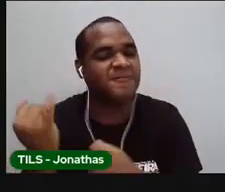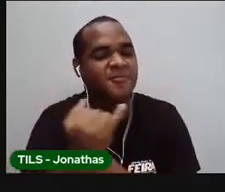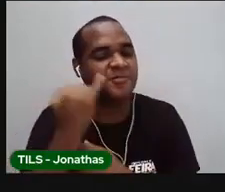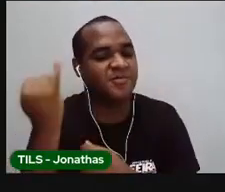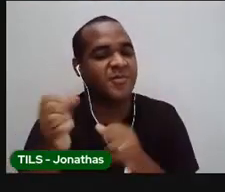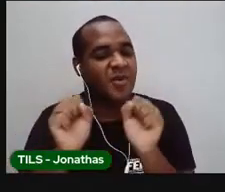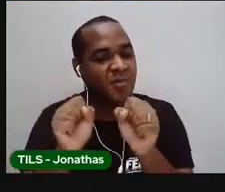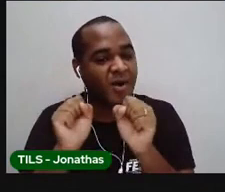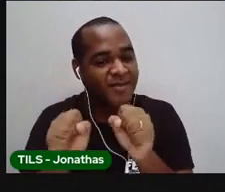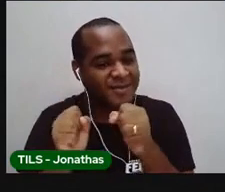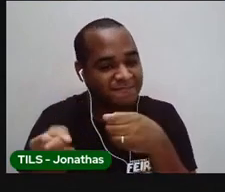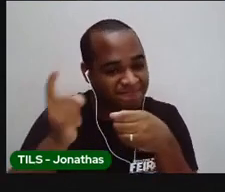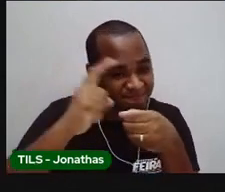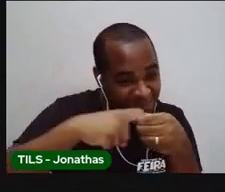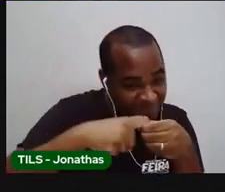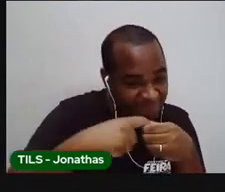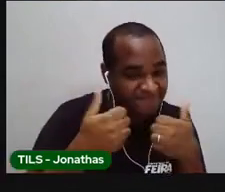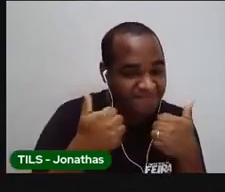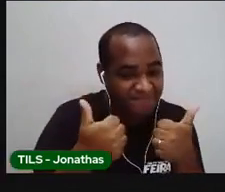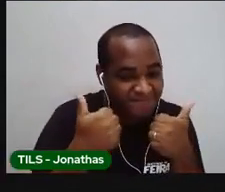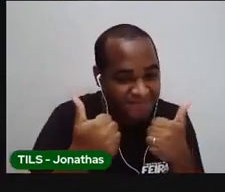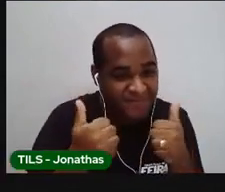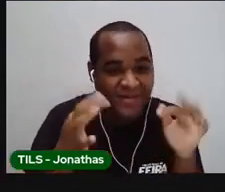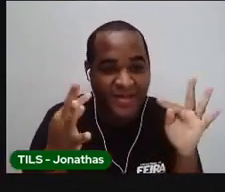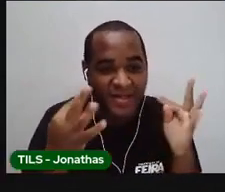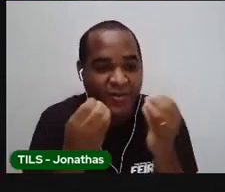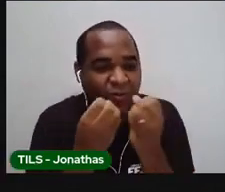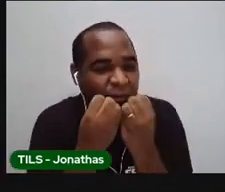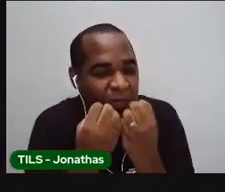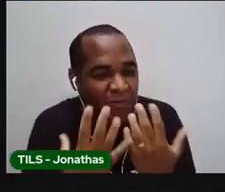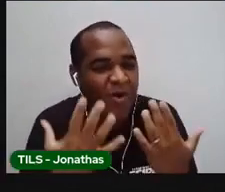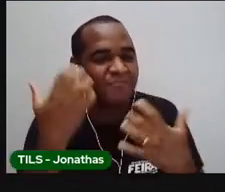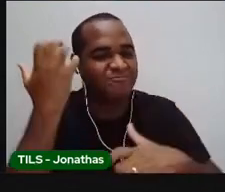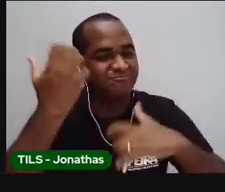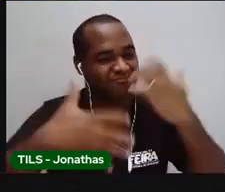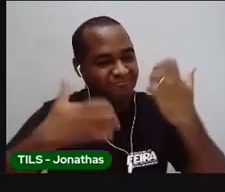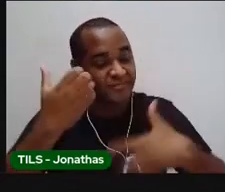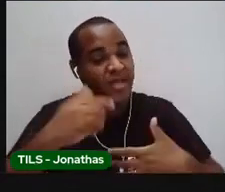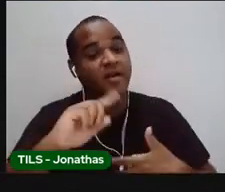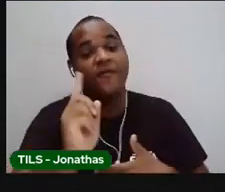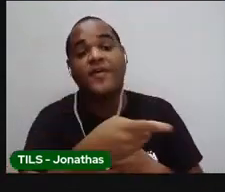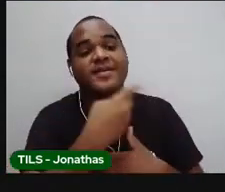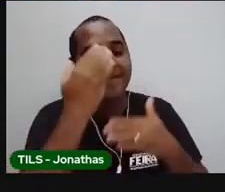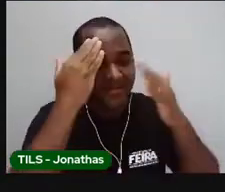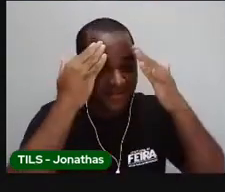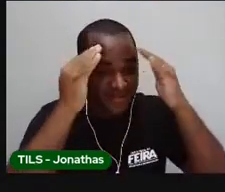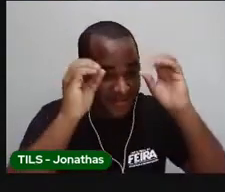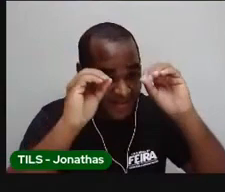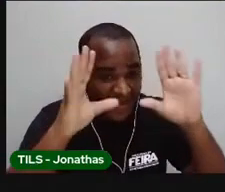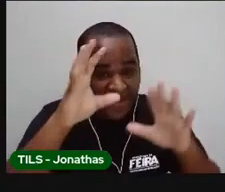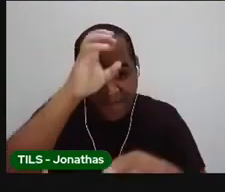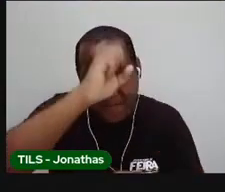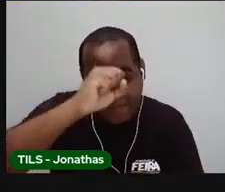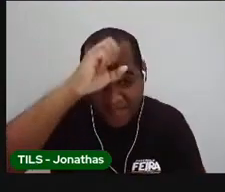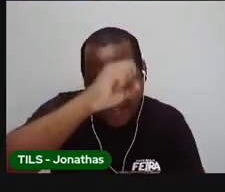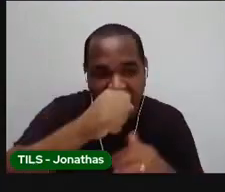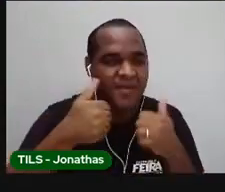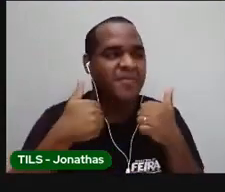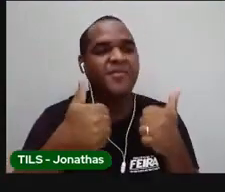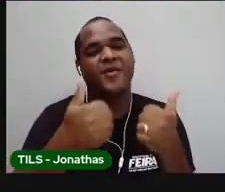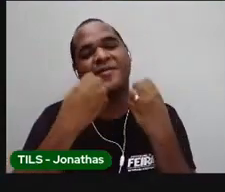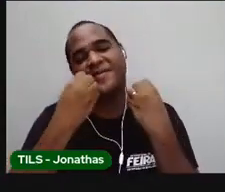volta aqui no vídeo. Certo? Tudo está muito bem explicado para que você possa aprender da melhor forma durante o nosso